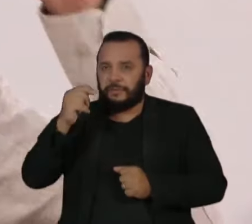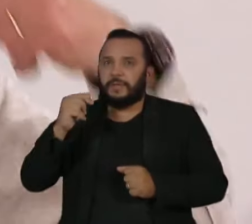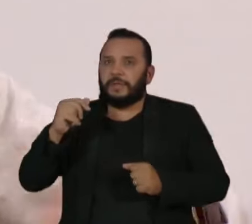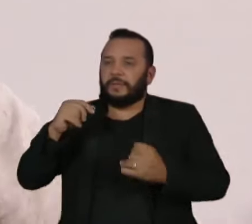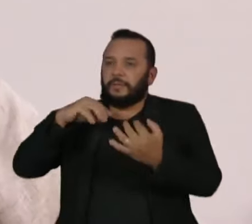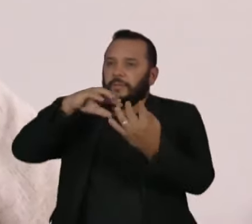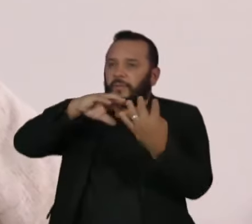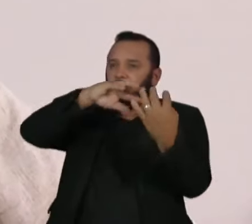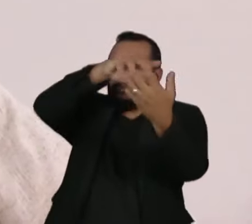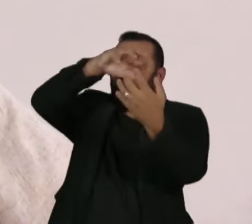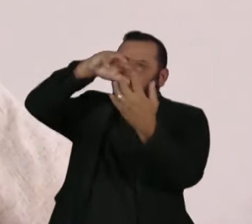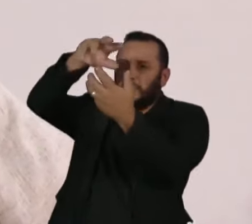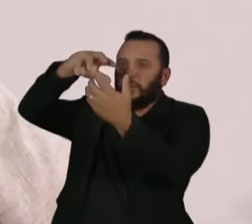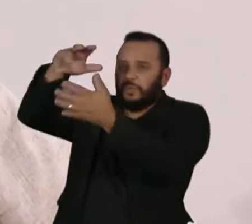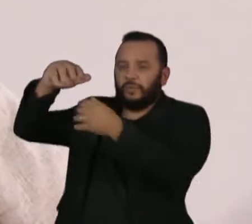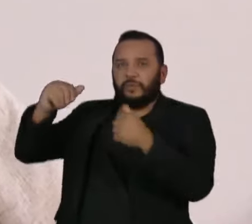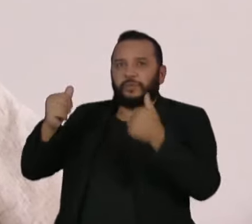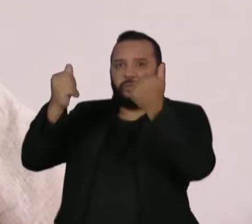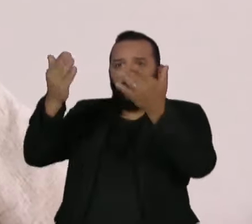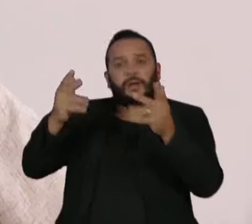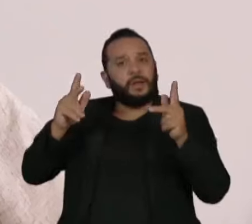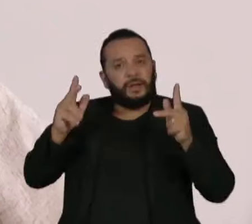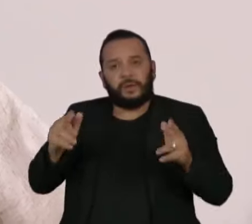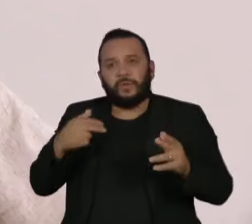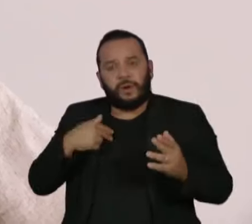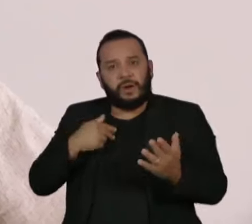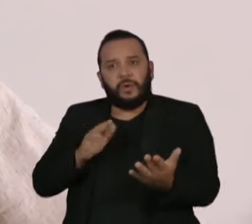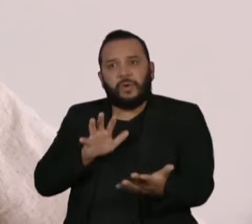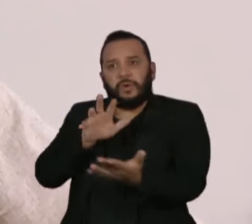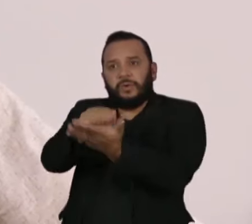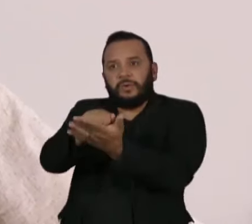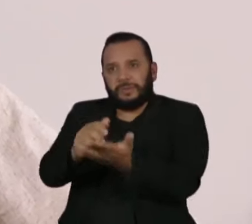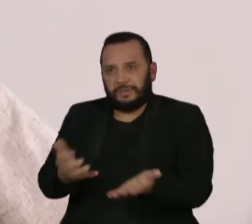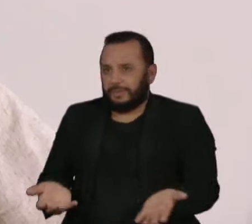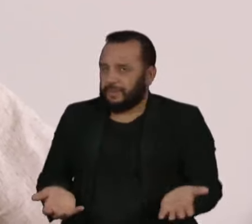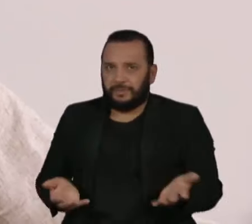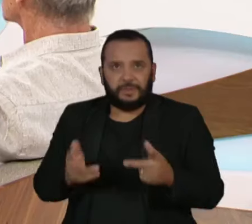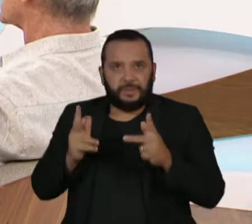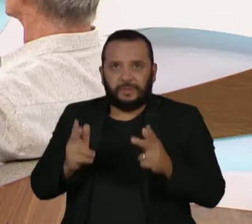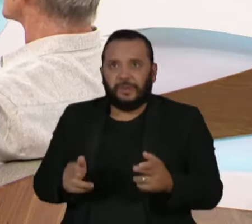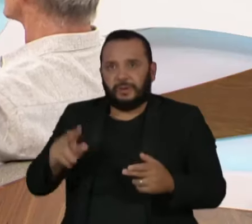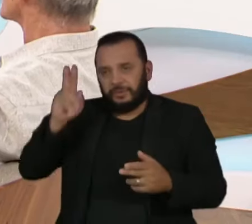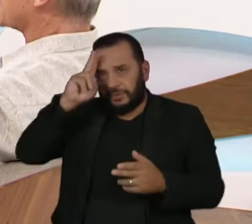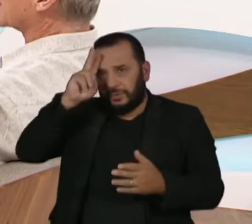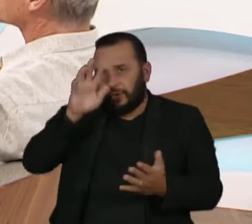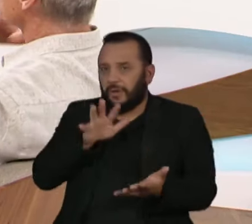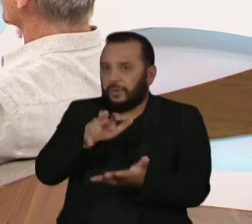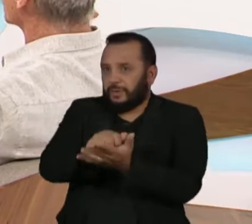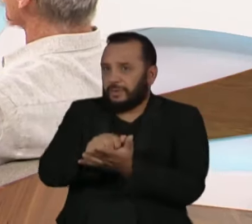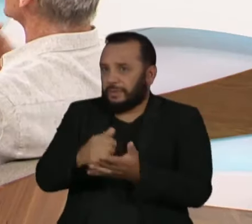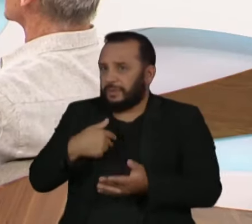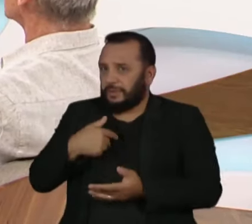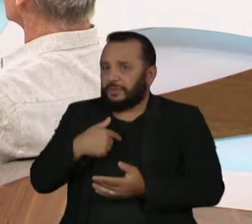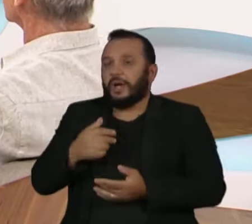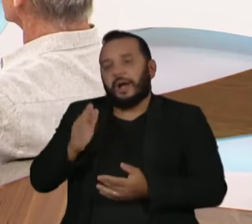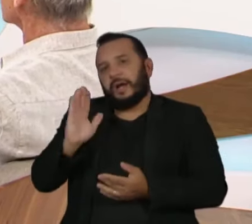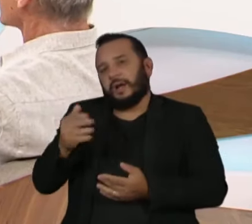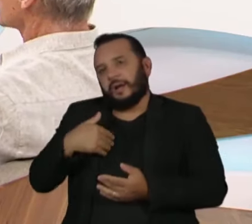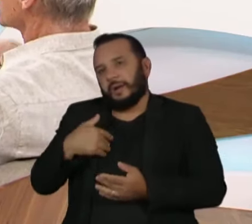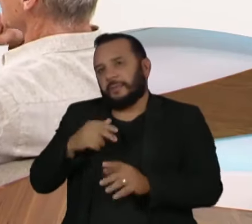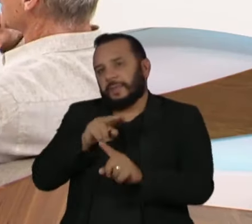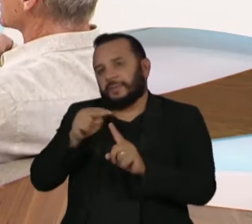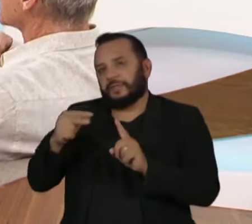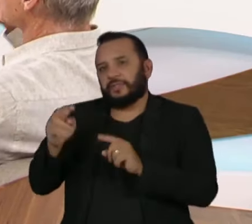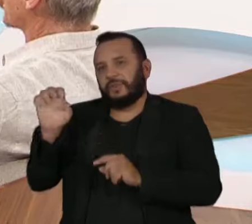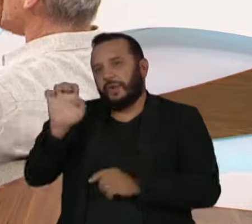você está fazendo o que o colonialismo já fez. Isso daí é a história do colonialismo contada mais uma vez, aquela visão eurocêntrica